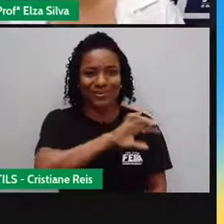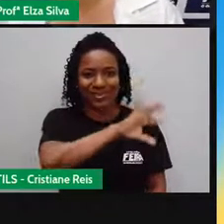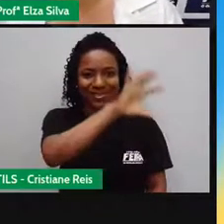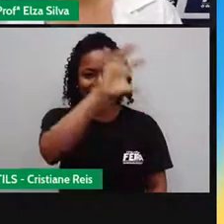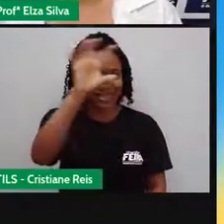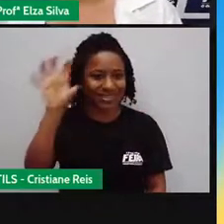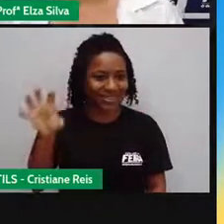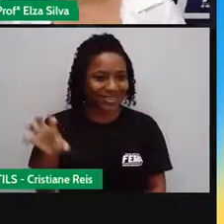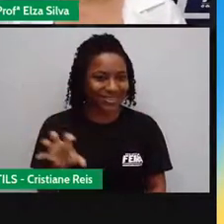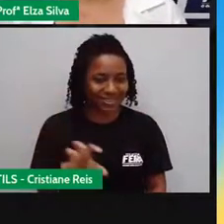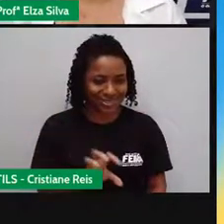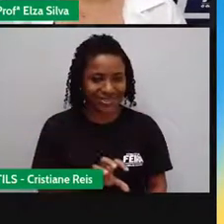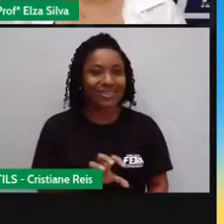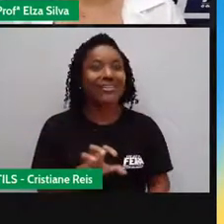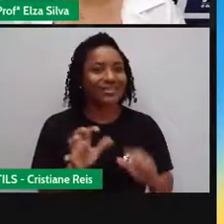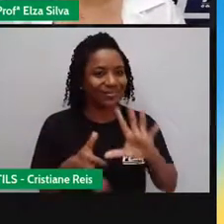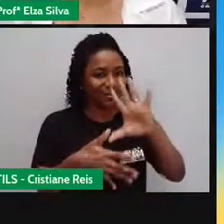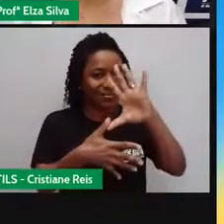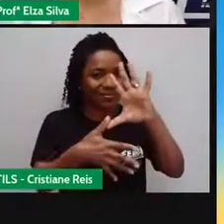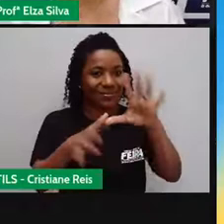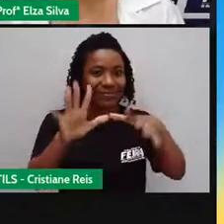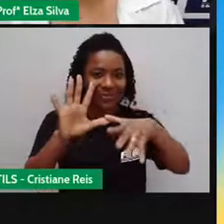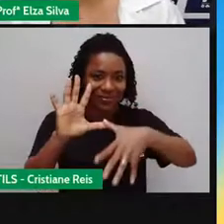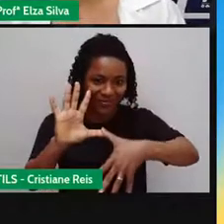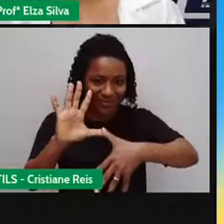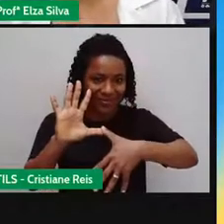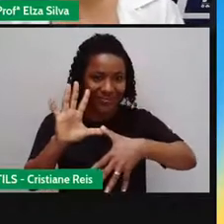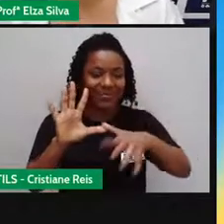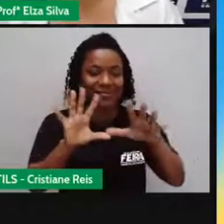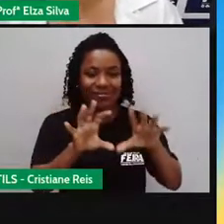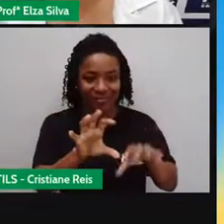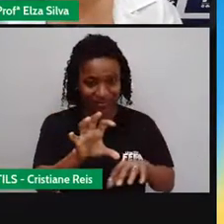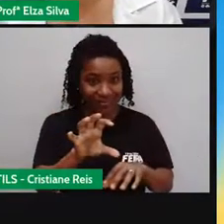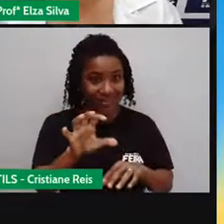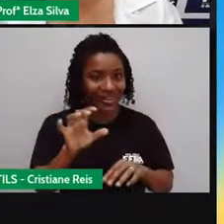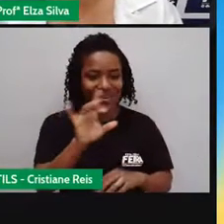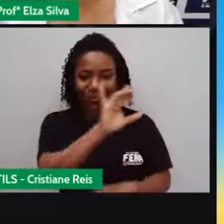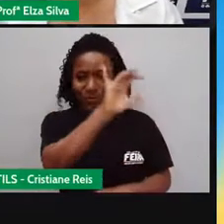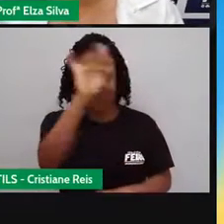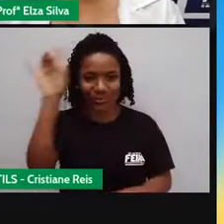Europa, América, África, Ásia e Oceania.